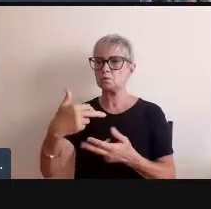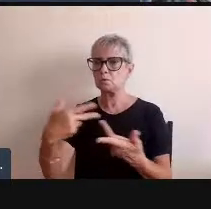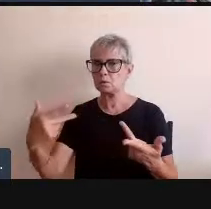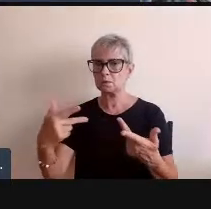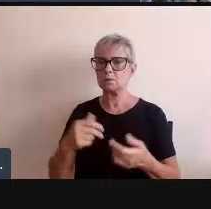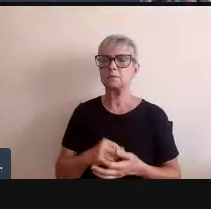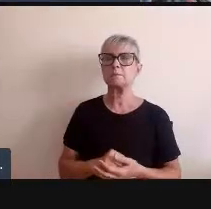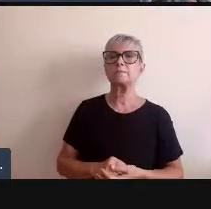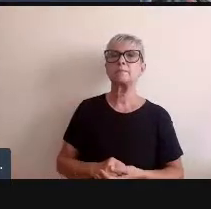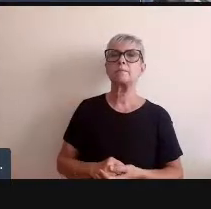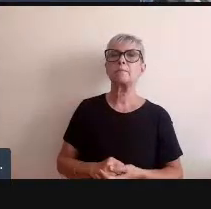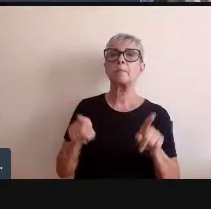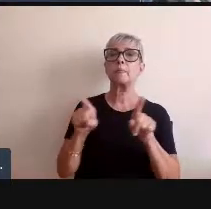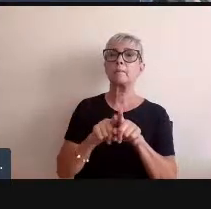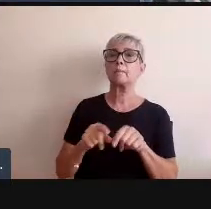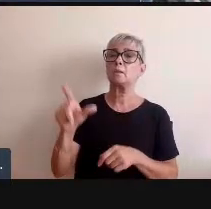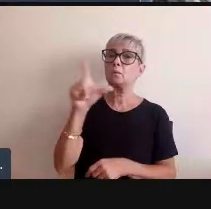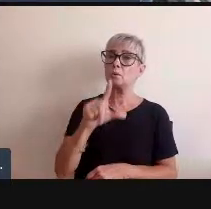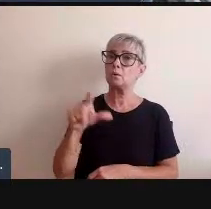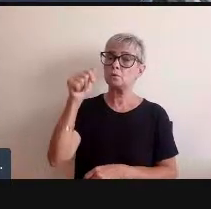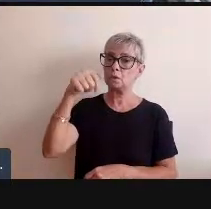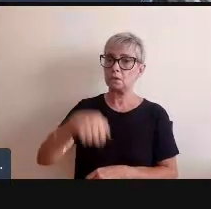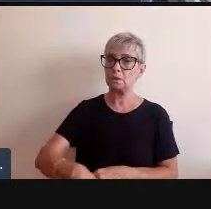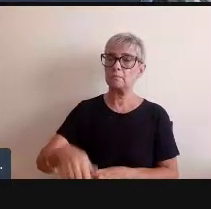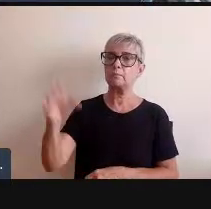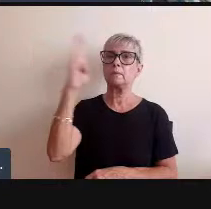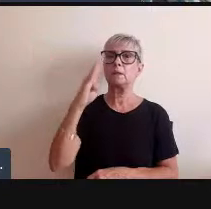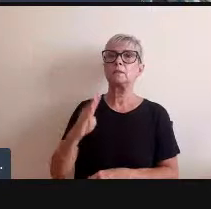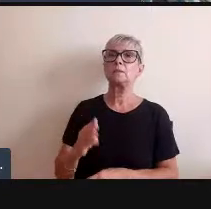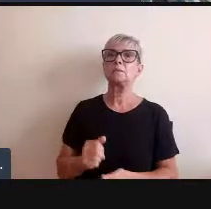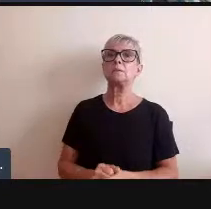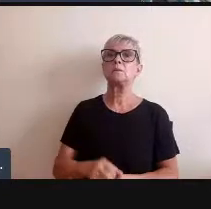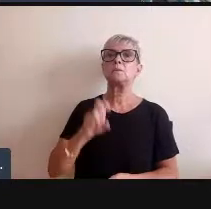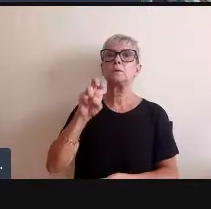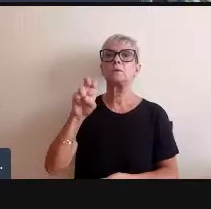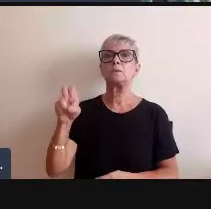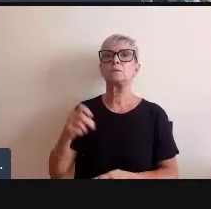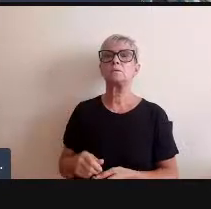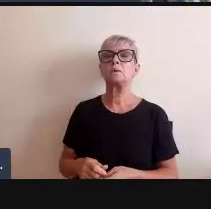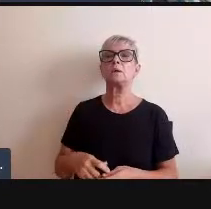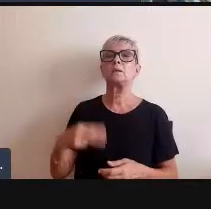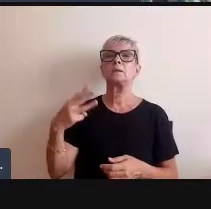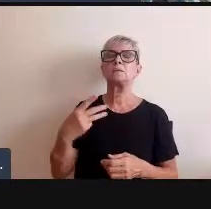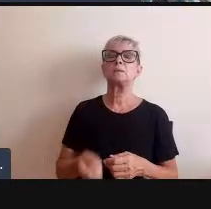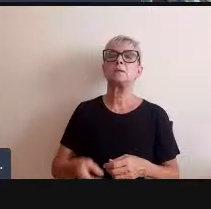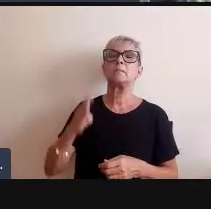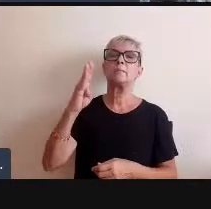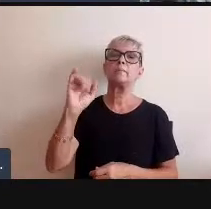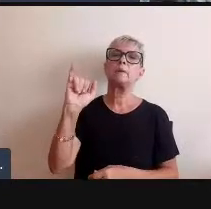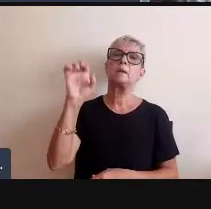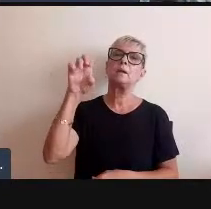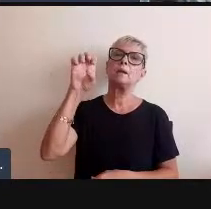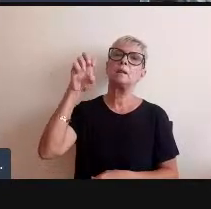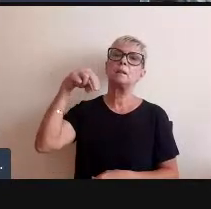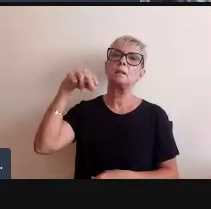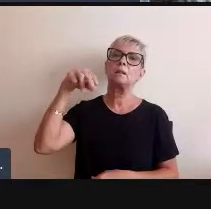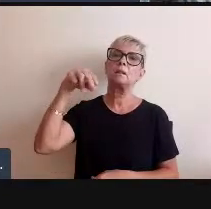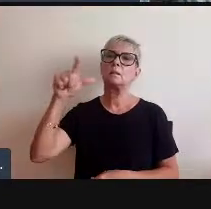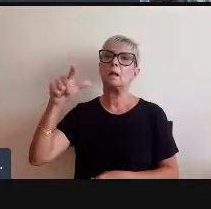claro aqui no Brasil em 55 está acontecendo a terceira Bienal de São Paulo são dois grandes três grandes movimentos